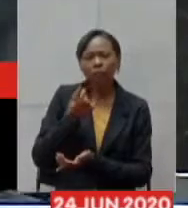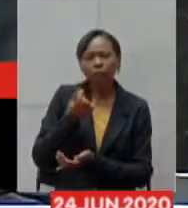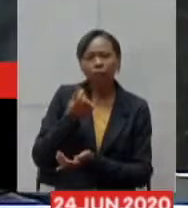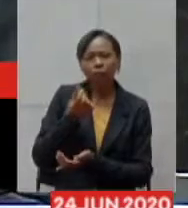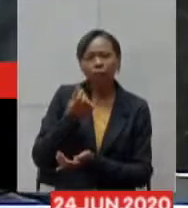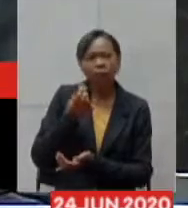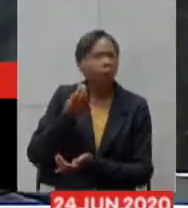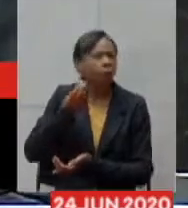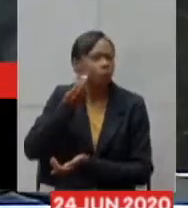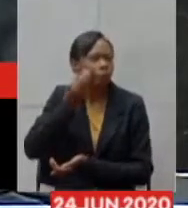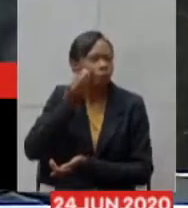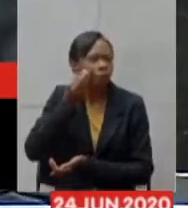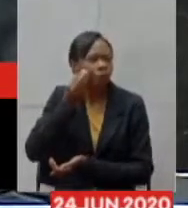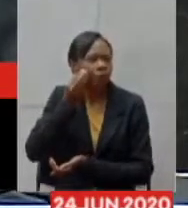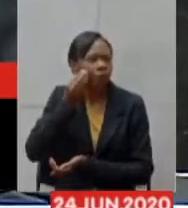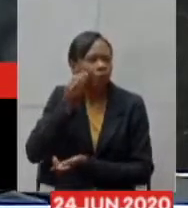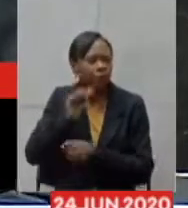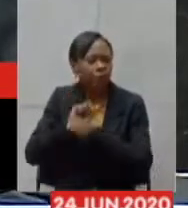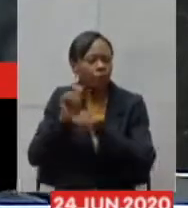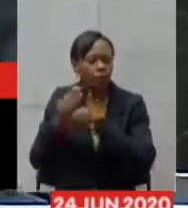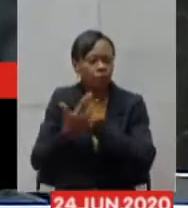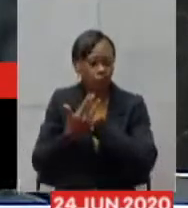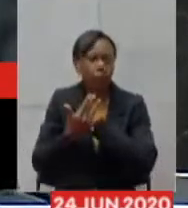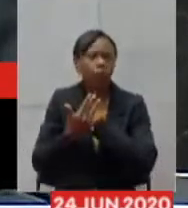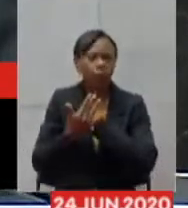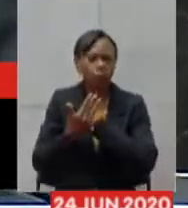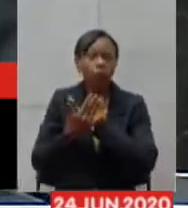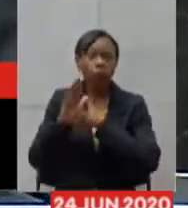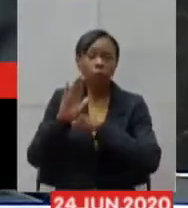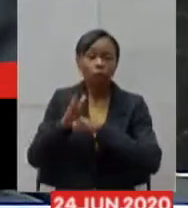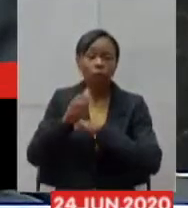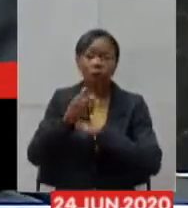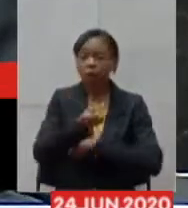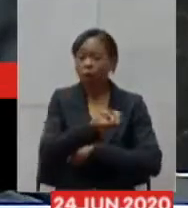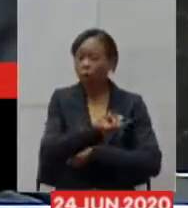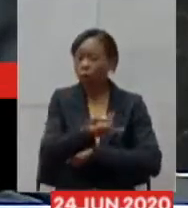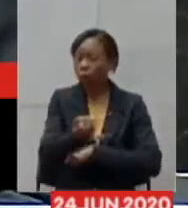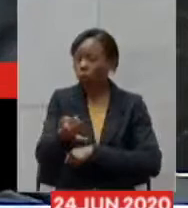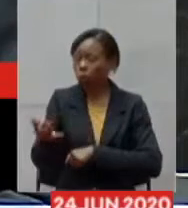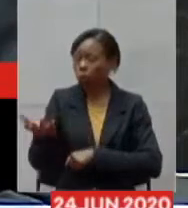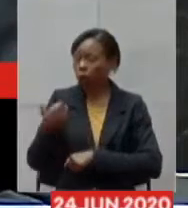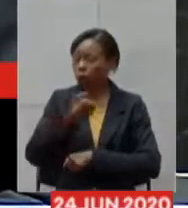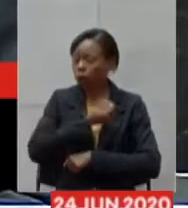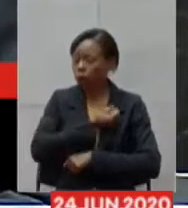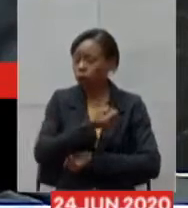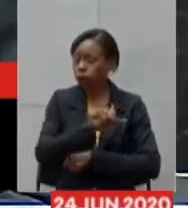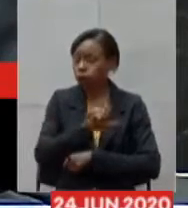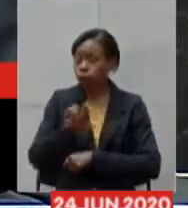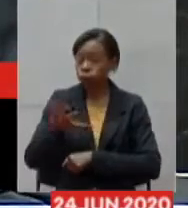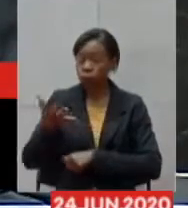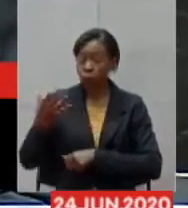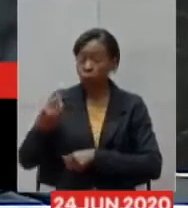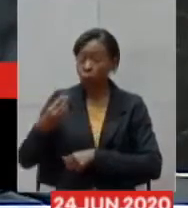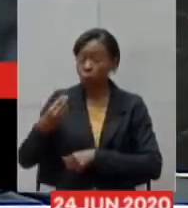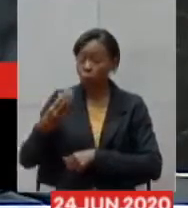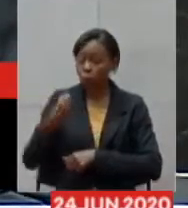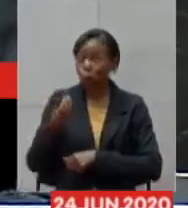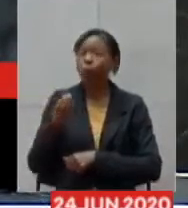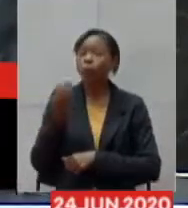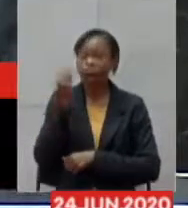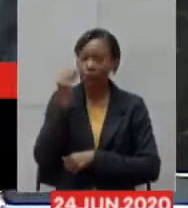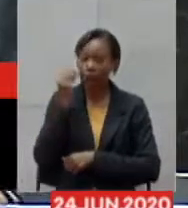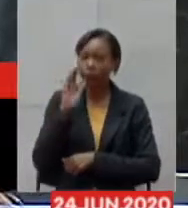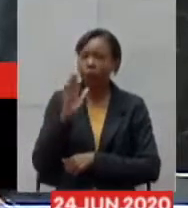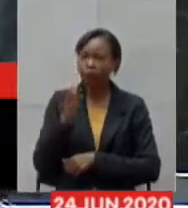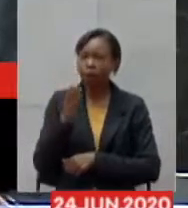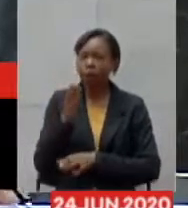para o coronavírus nós já temos um número grande de casa em breve nós teremos a validação disso isso vai fazer com que nós